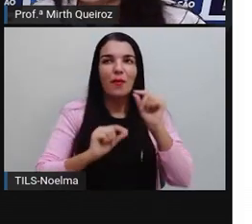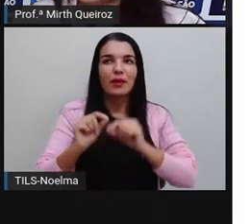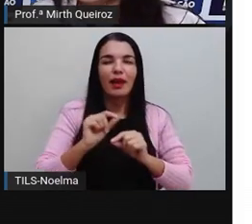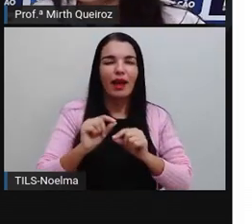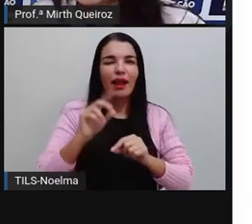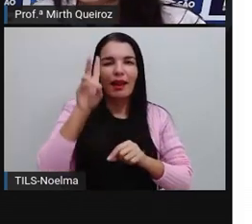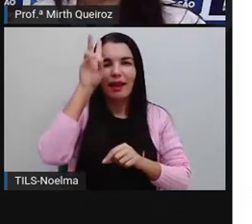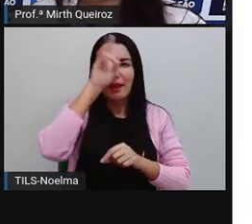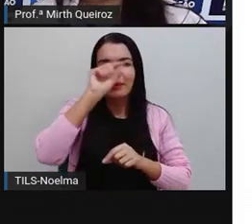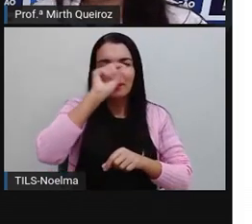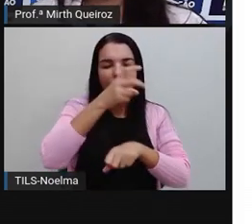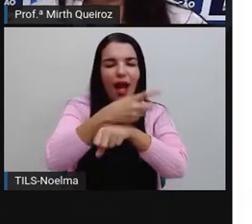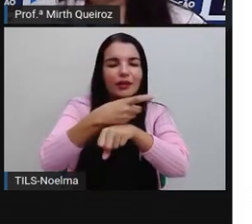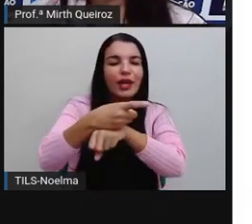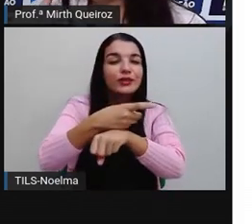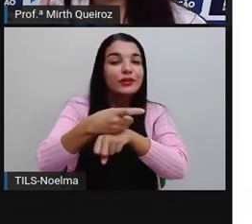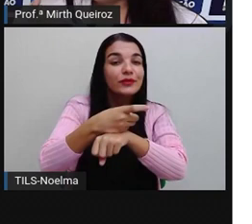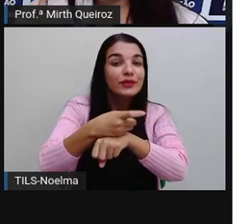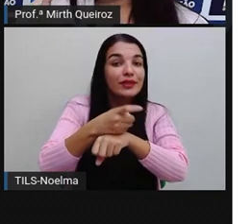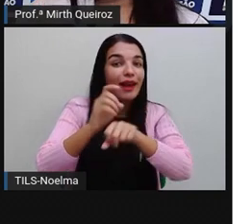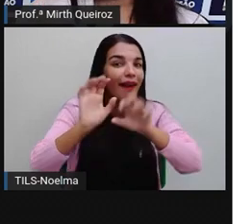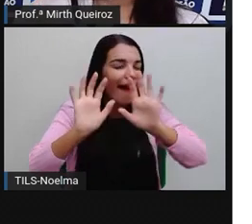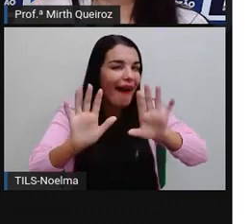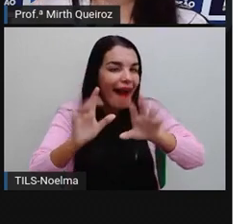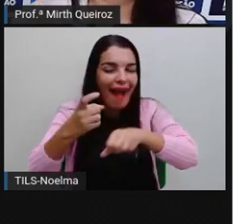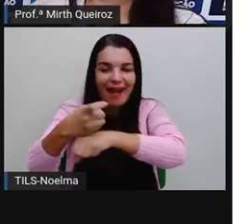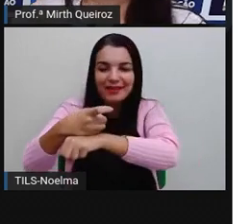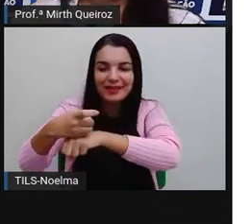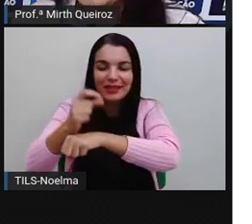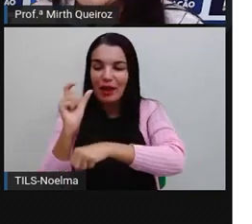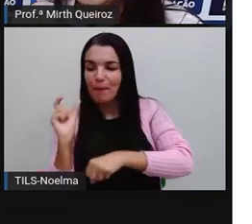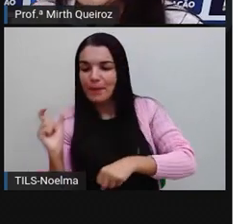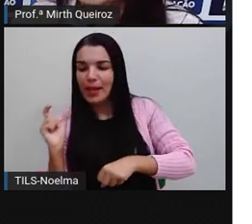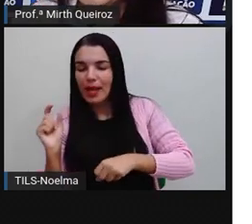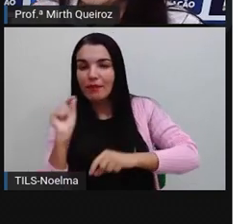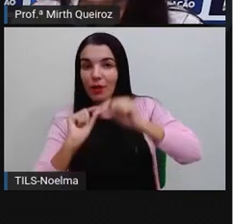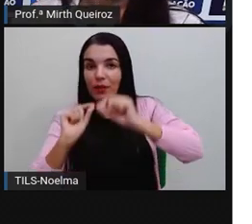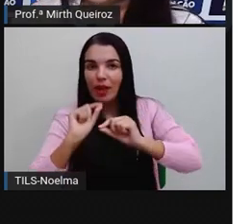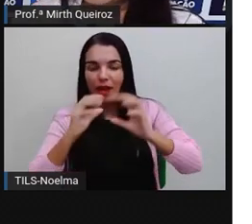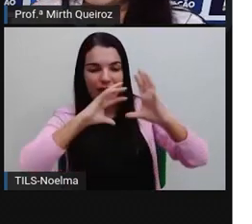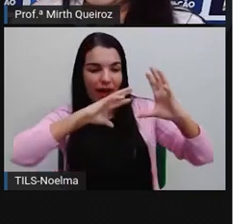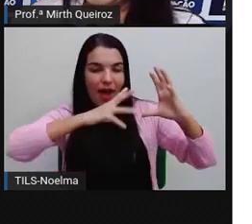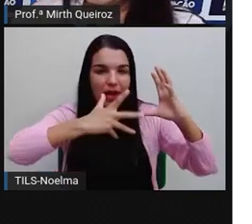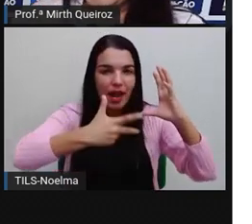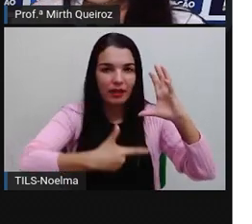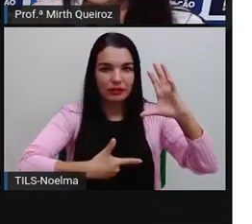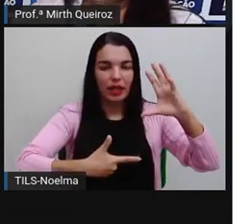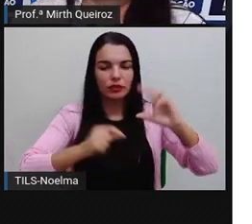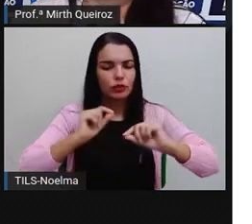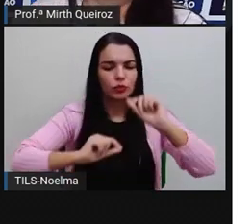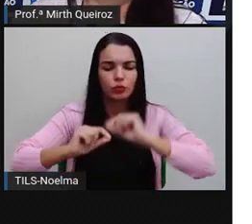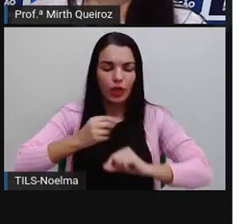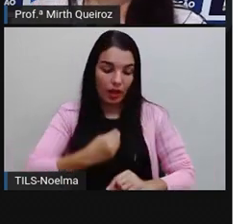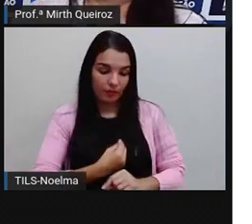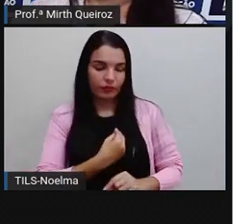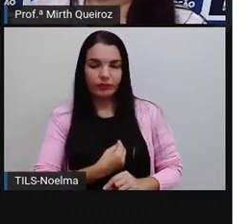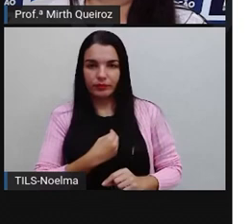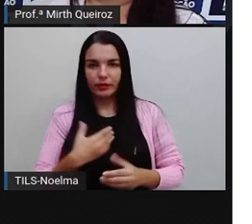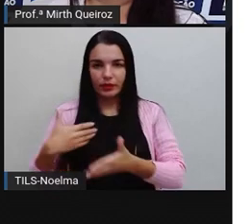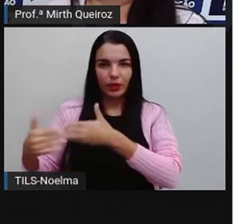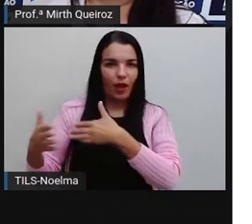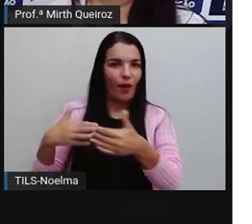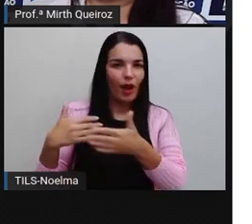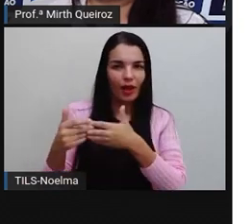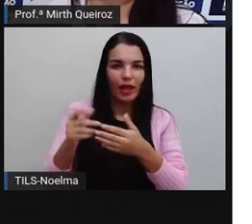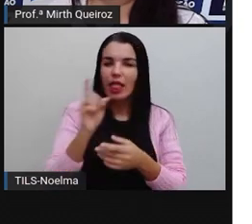adjetivo? Adjetivo é aquela palavrinha que vai caracterizar um ser. Certo? Nós não vamos falar